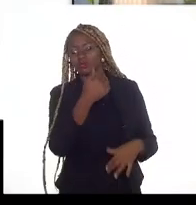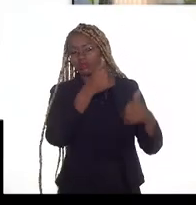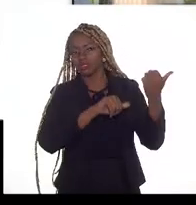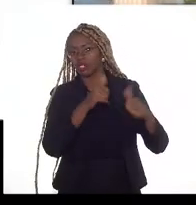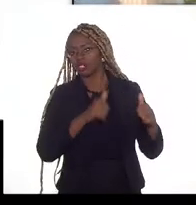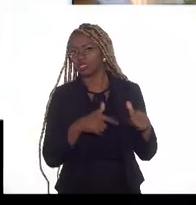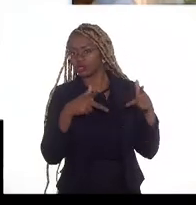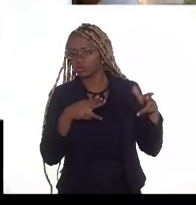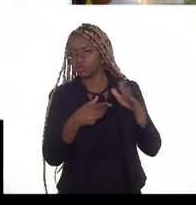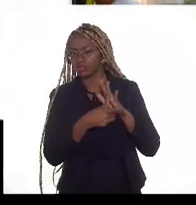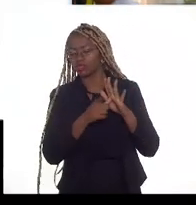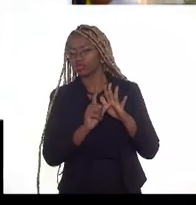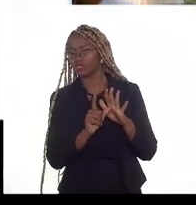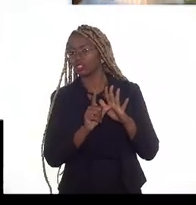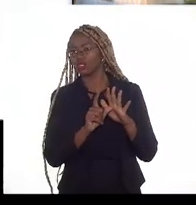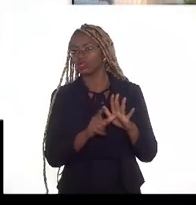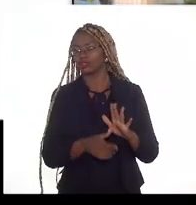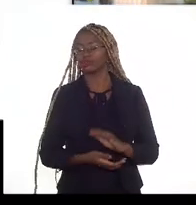anteriormente,